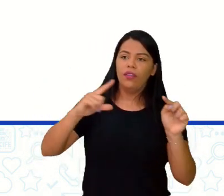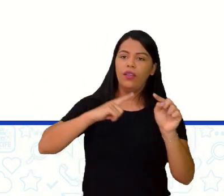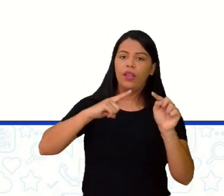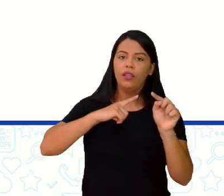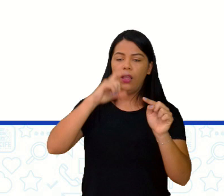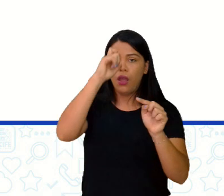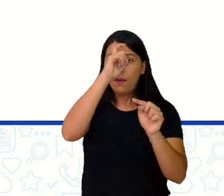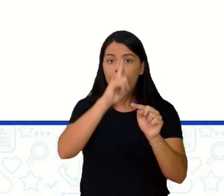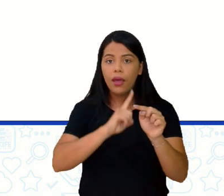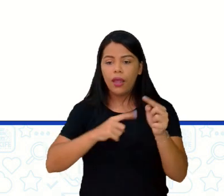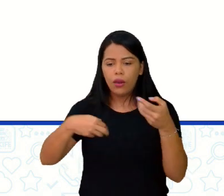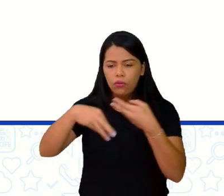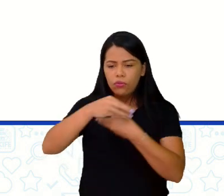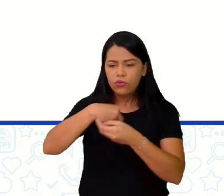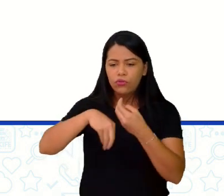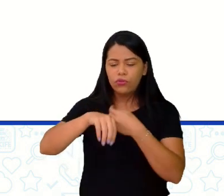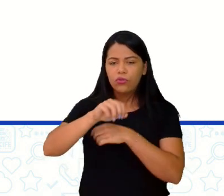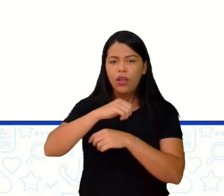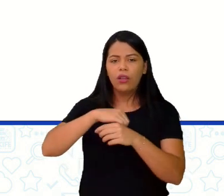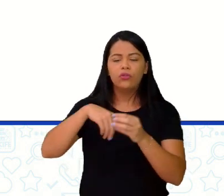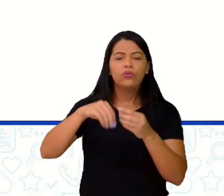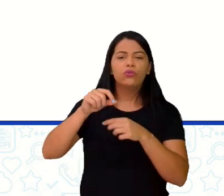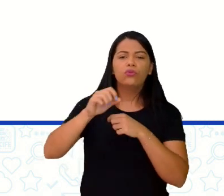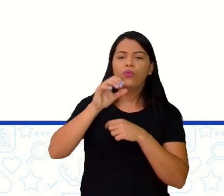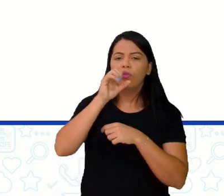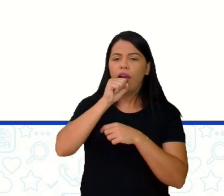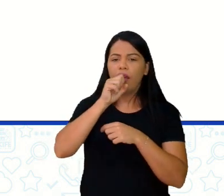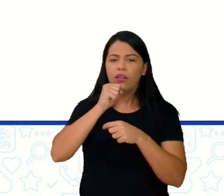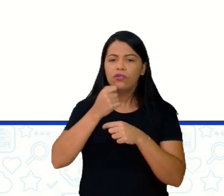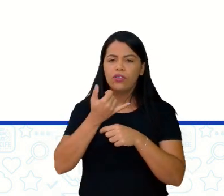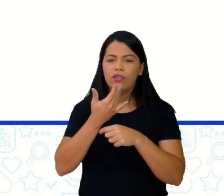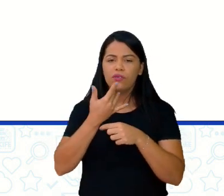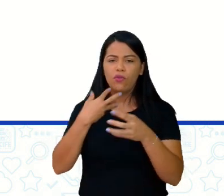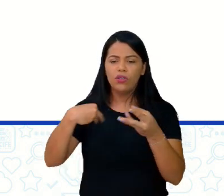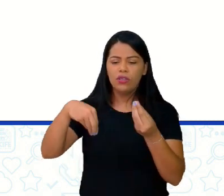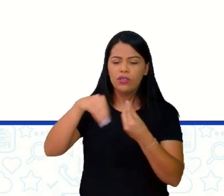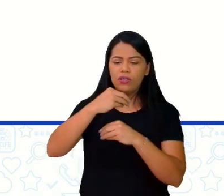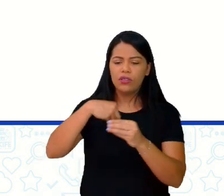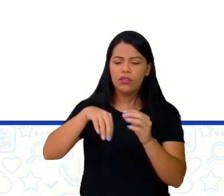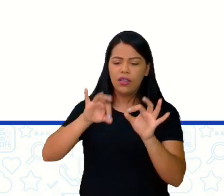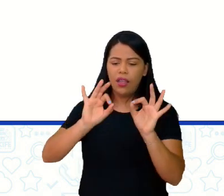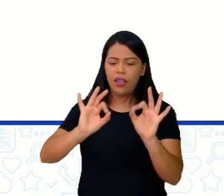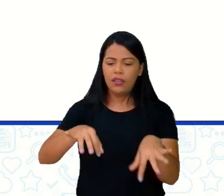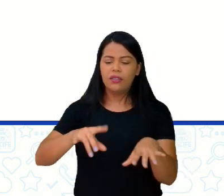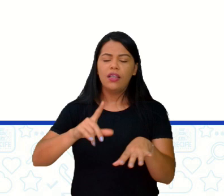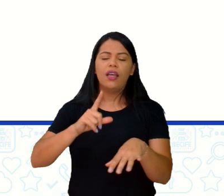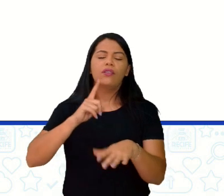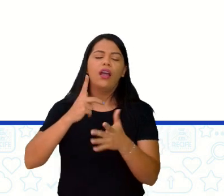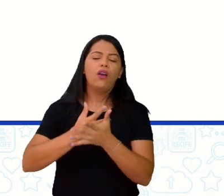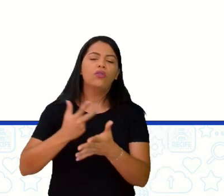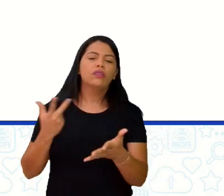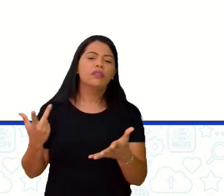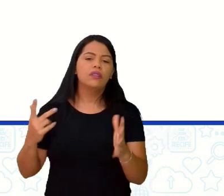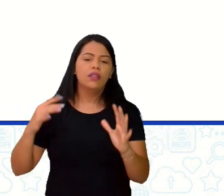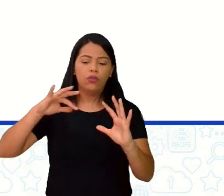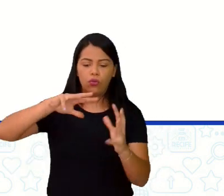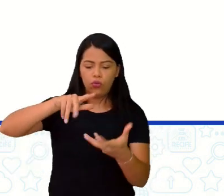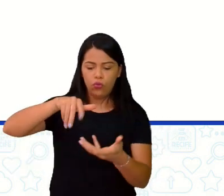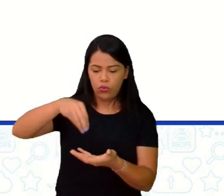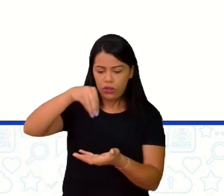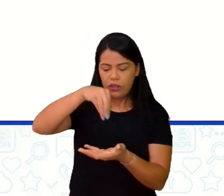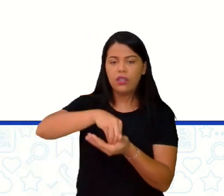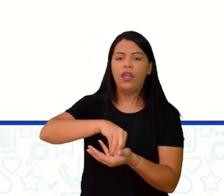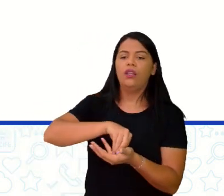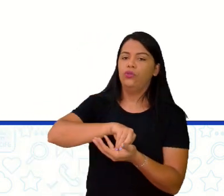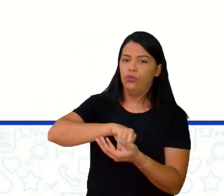com laranja, está vendo essa diferençazinha de cores? Está justamente em cima do núcleo da Terra, o que a gente